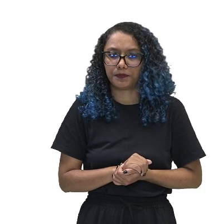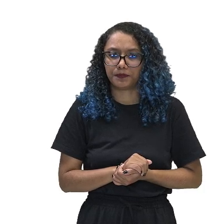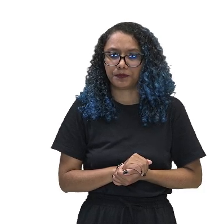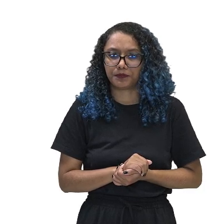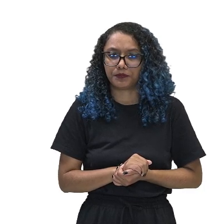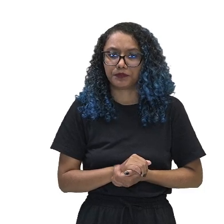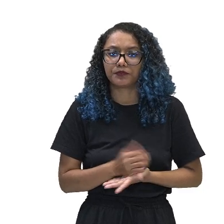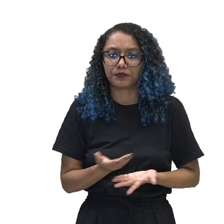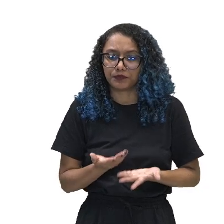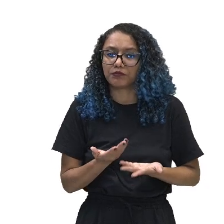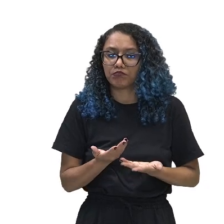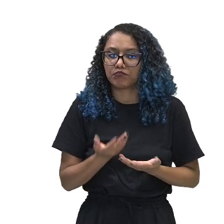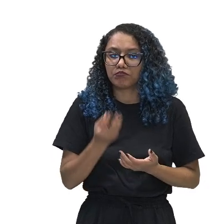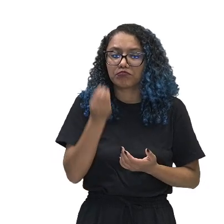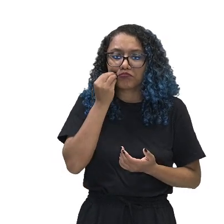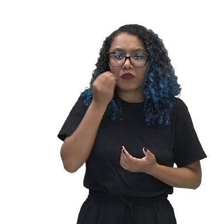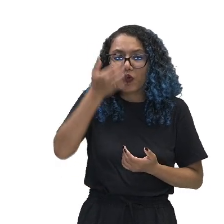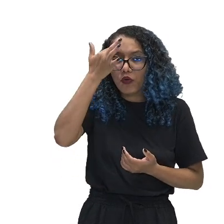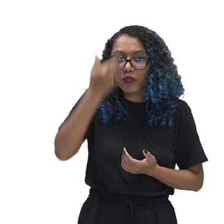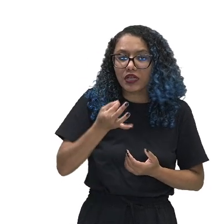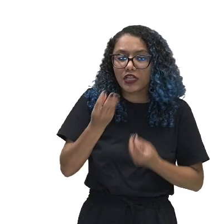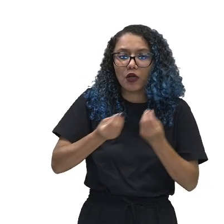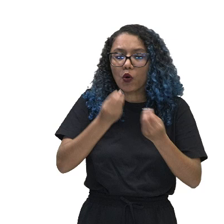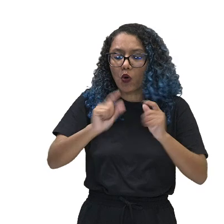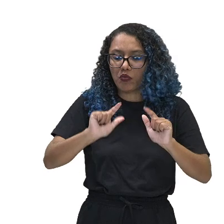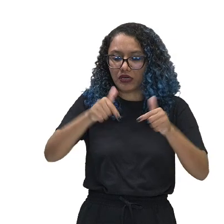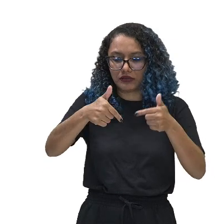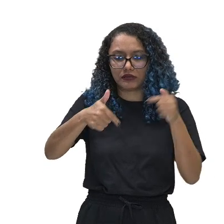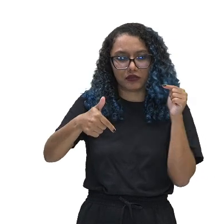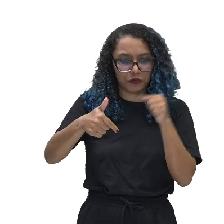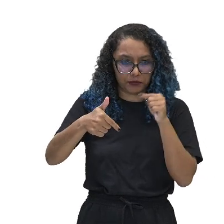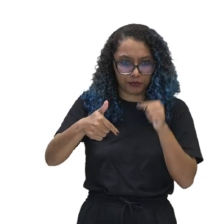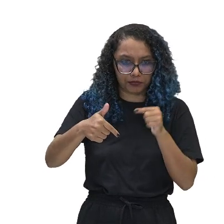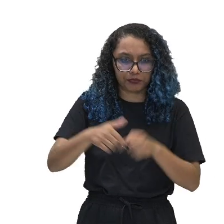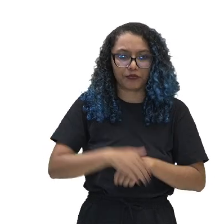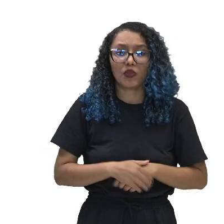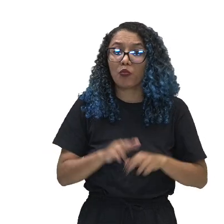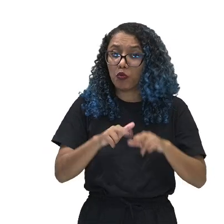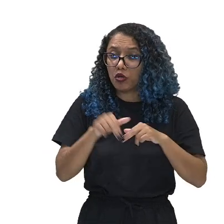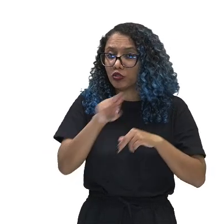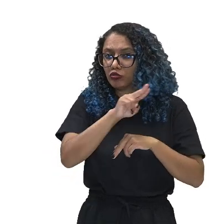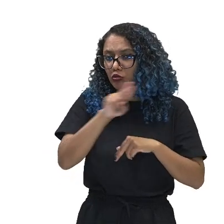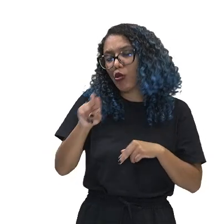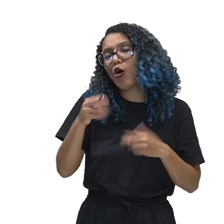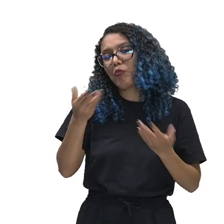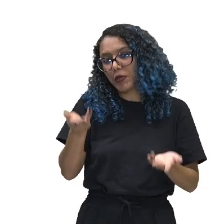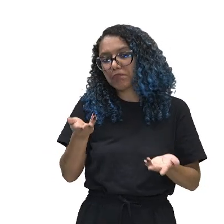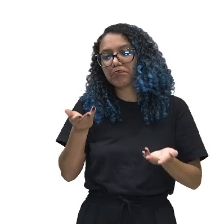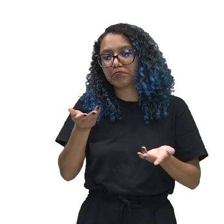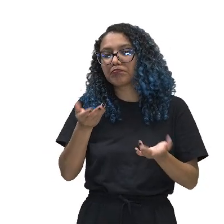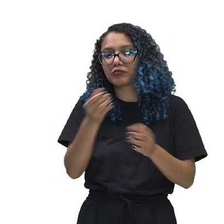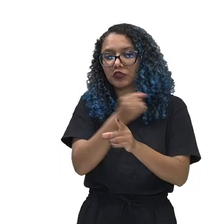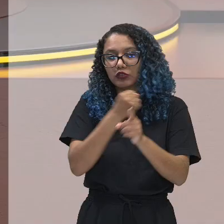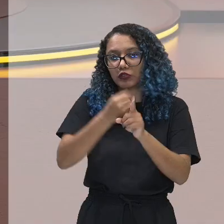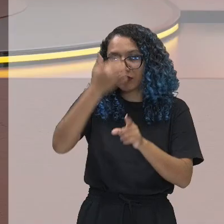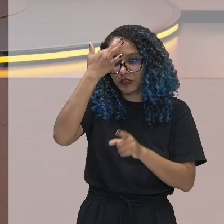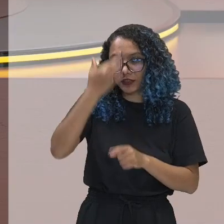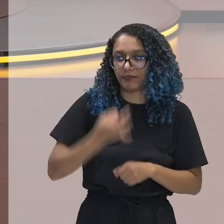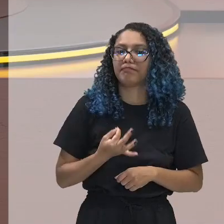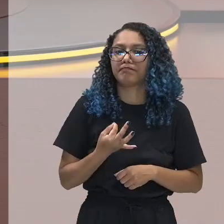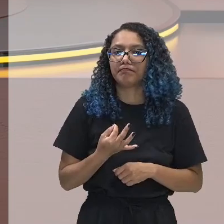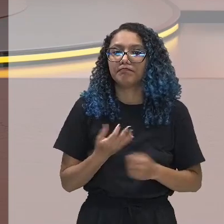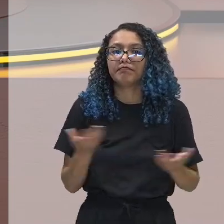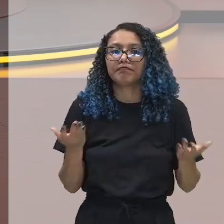compreensão dessa ação daí, sociologia compreensiva. Certo? Muito bem. E aí nós vamos